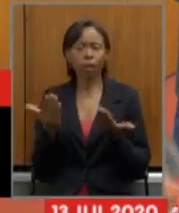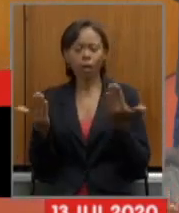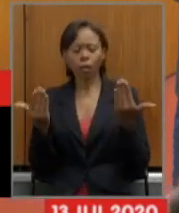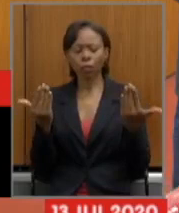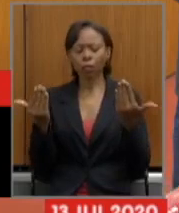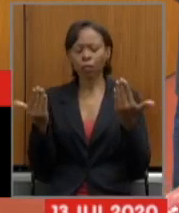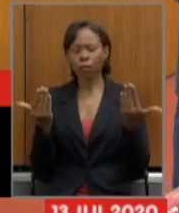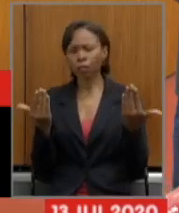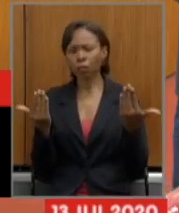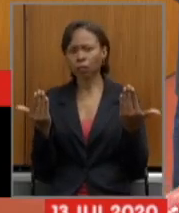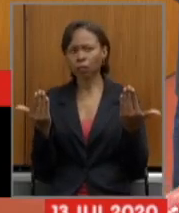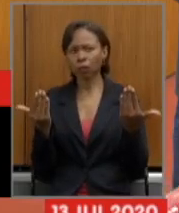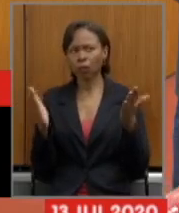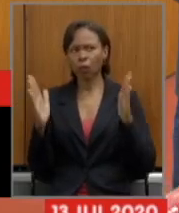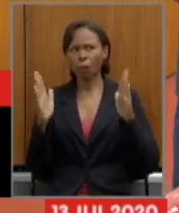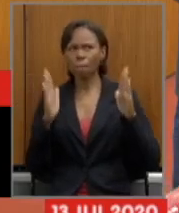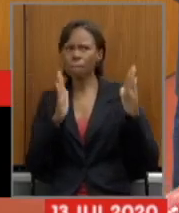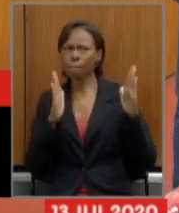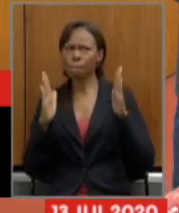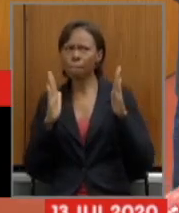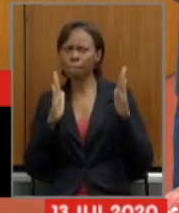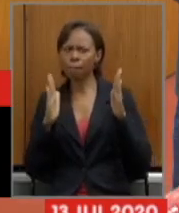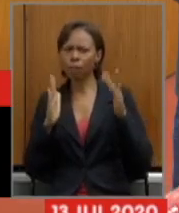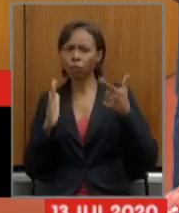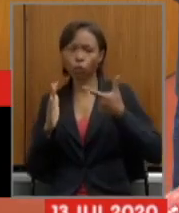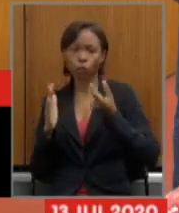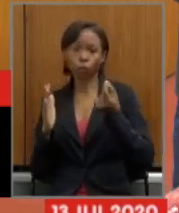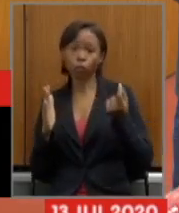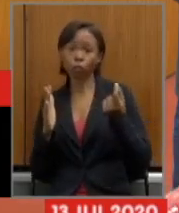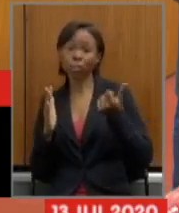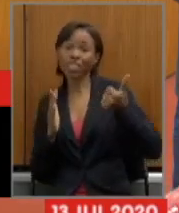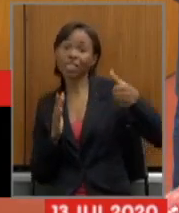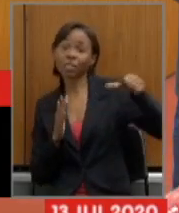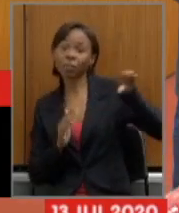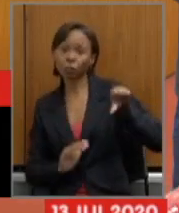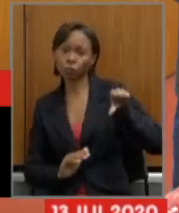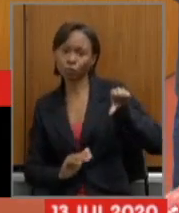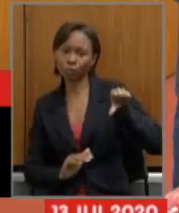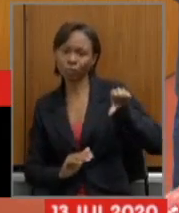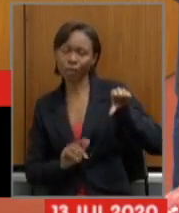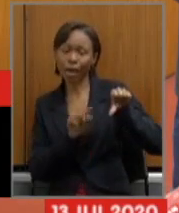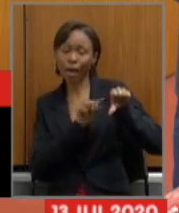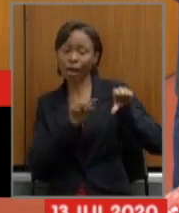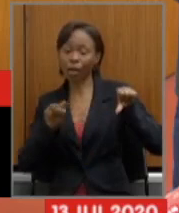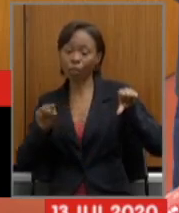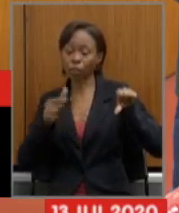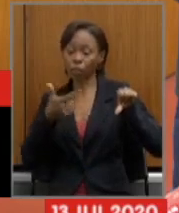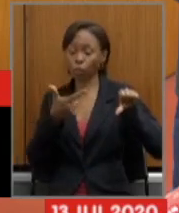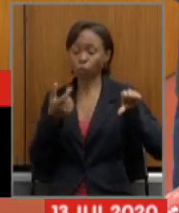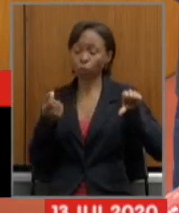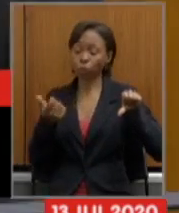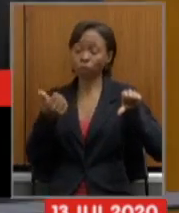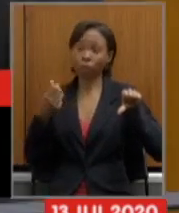agora, no período de 2019 a 2013,